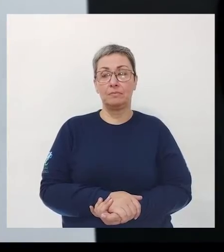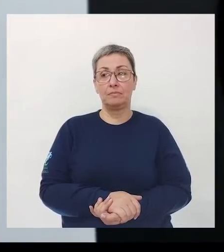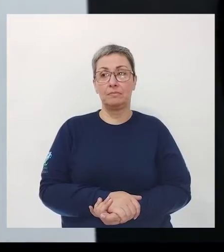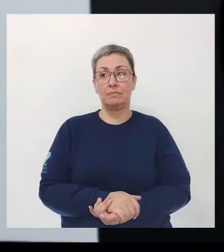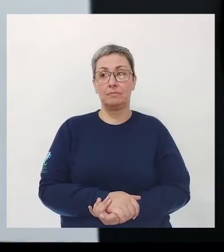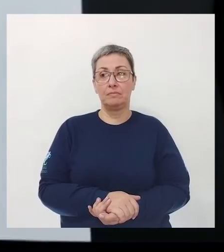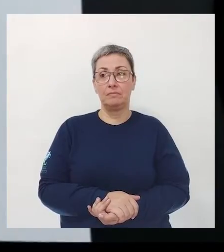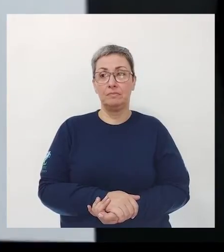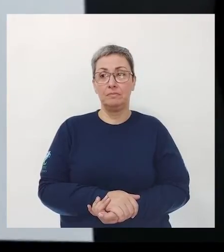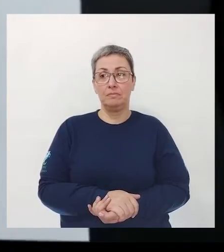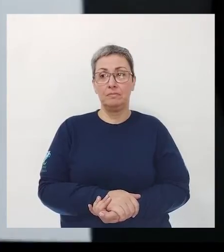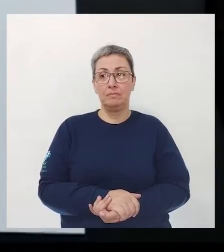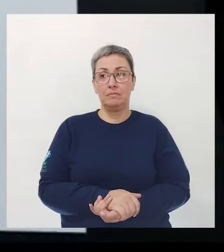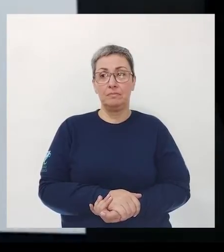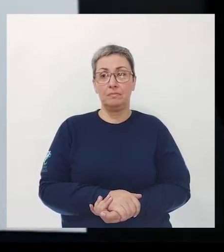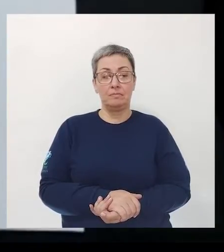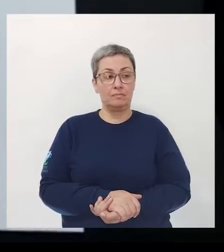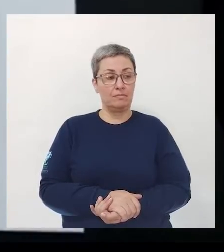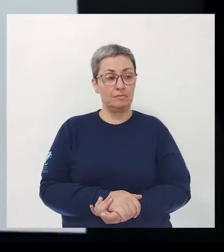O que